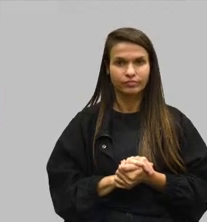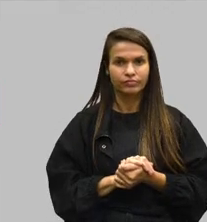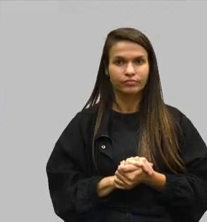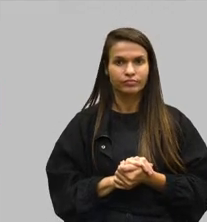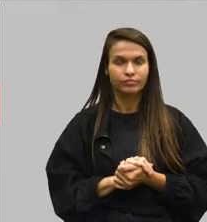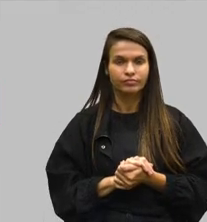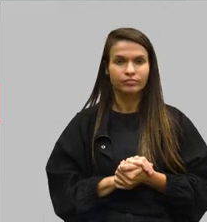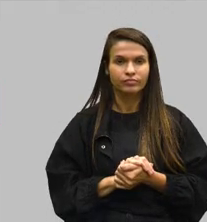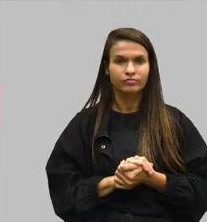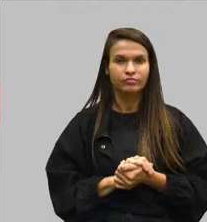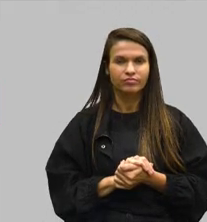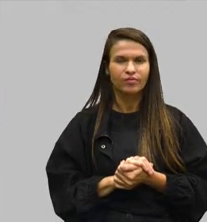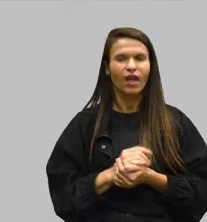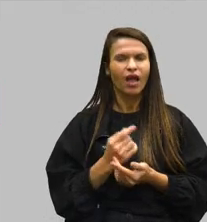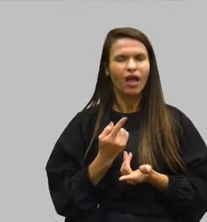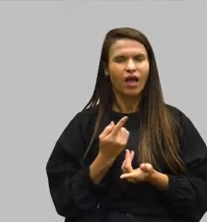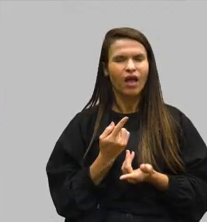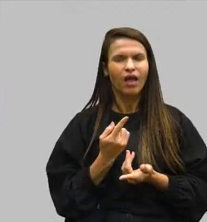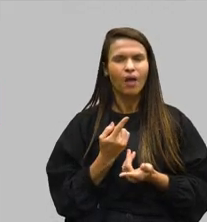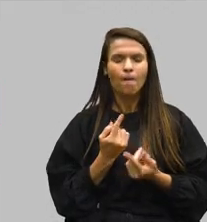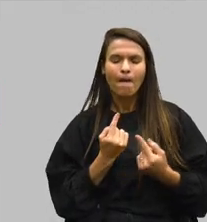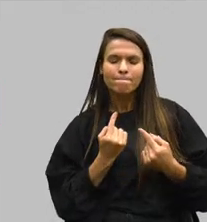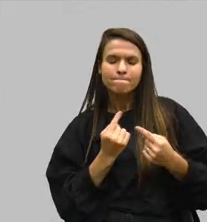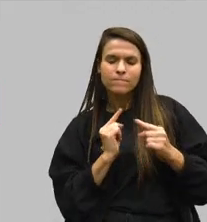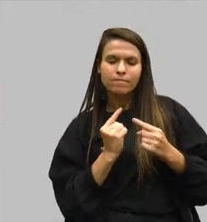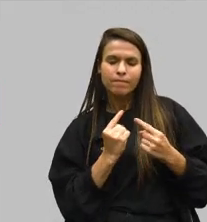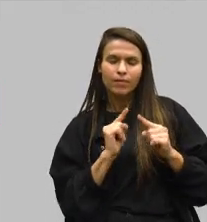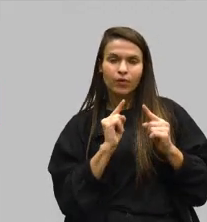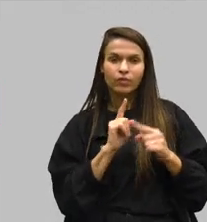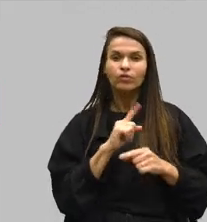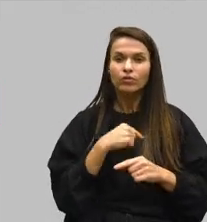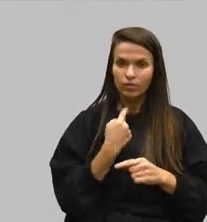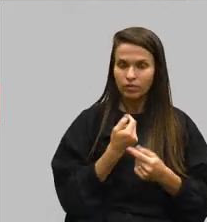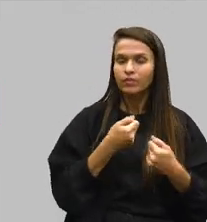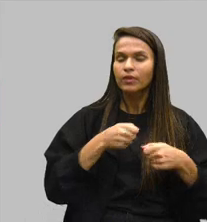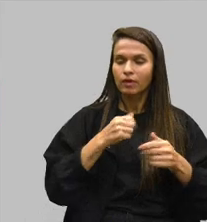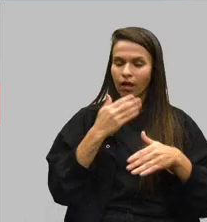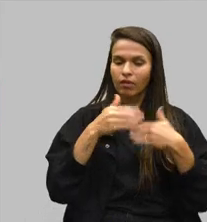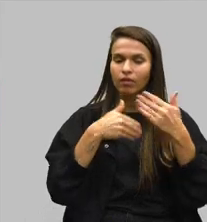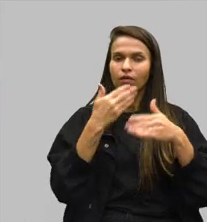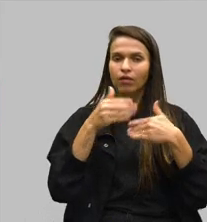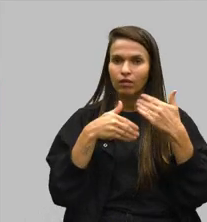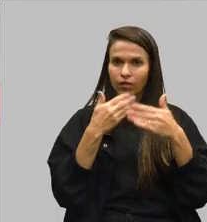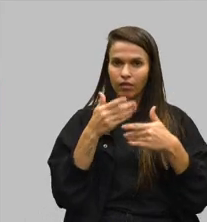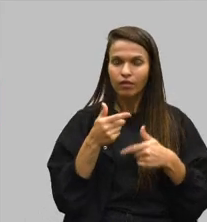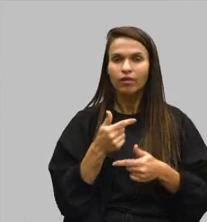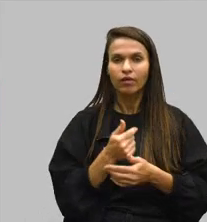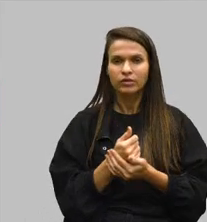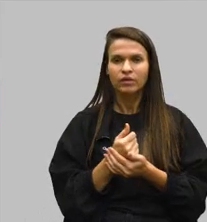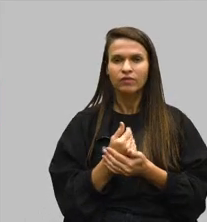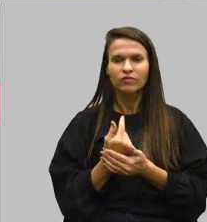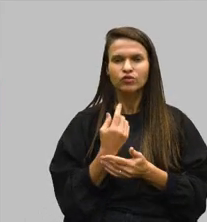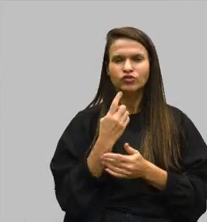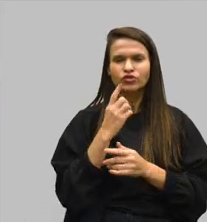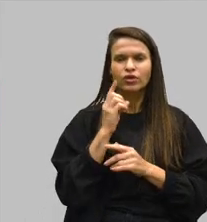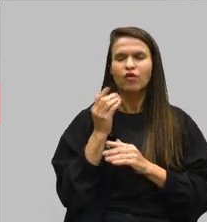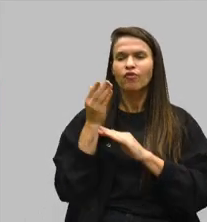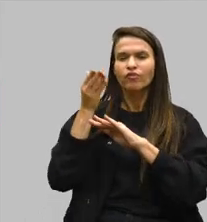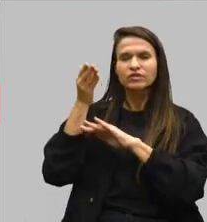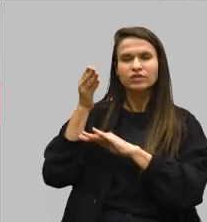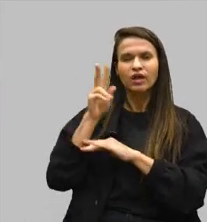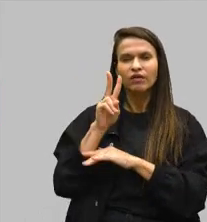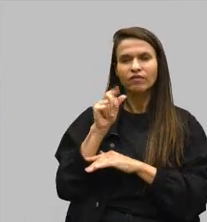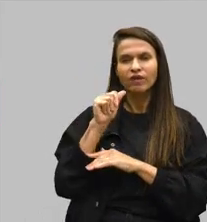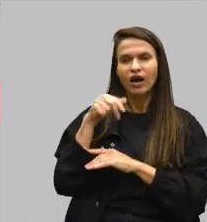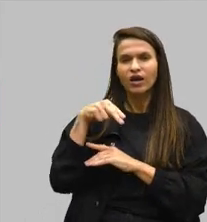a questão do questionamento, é uma provocação. Acho que nós precisamos avançar nessa questão. Inclusive, o dia que teve em Varginha, o pessoal do Ministério do Trabalho estava